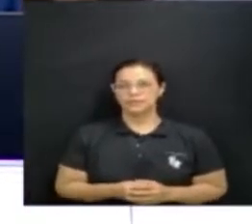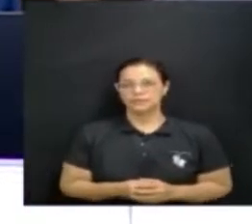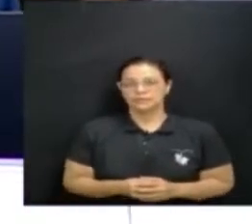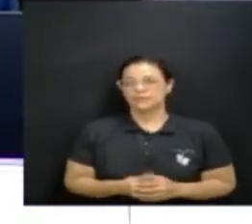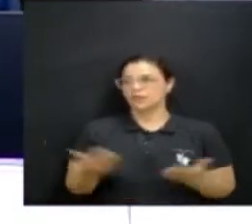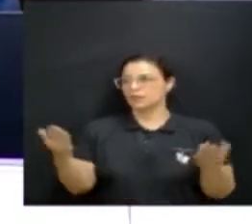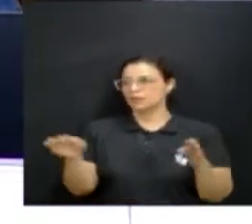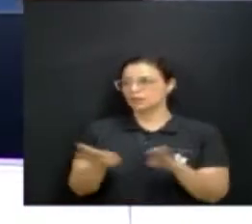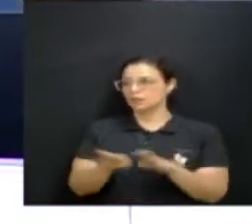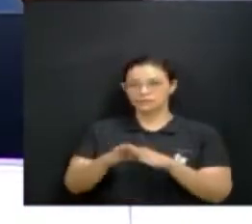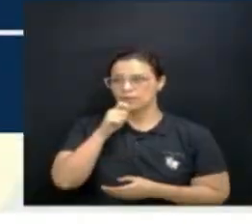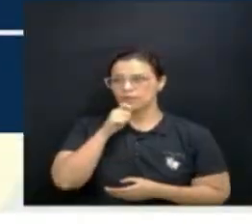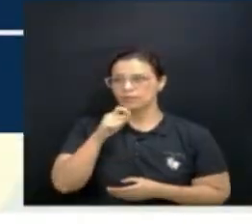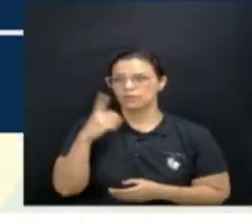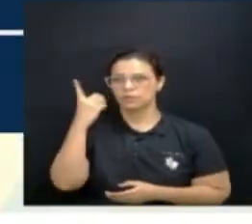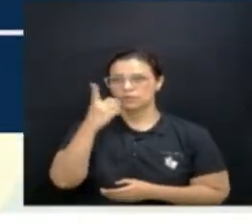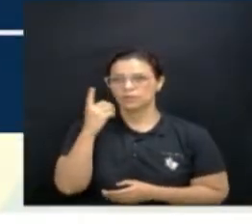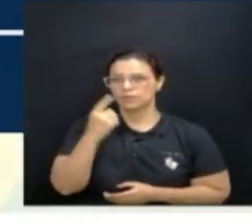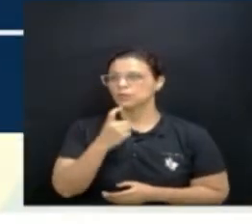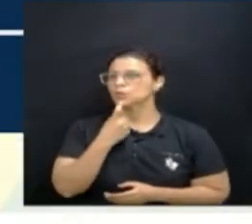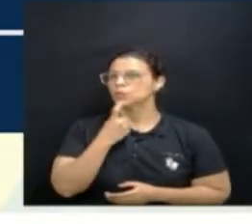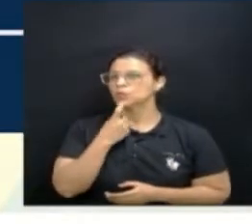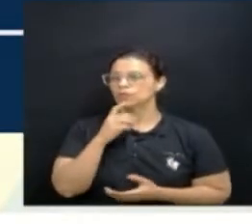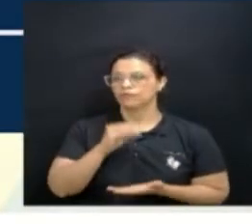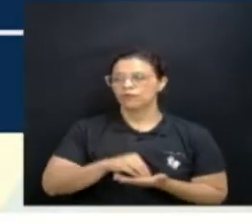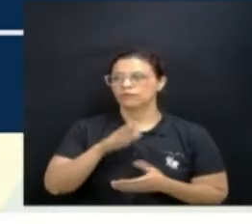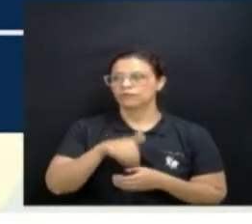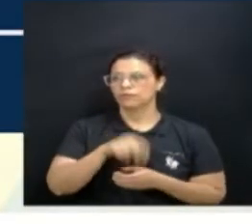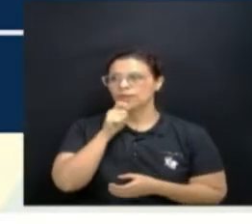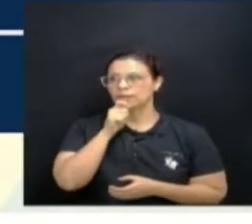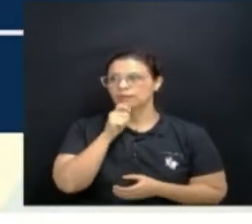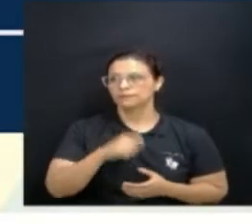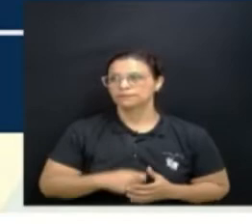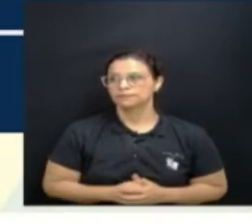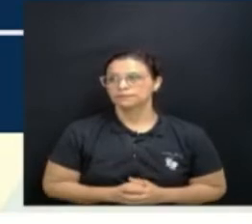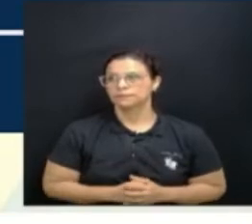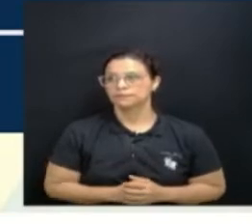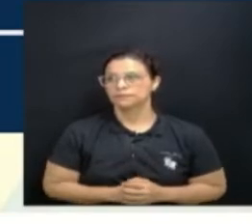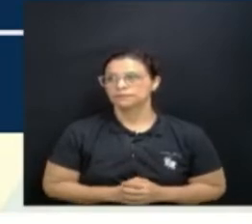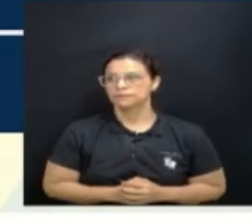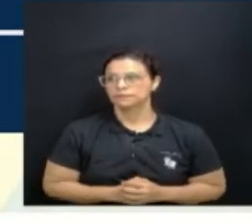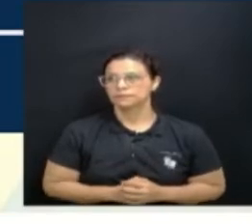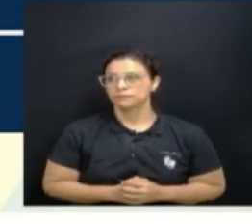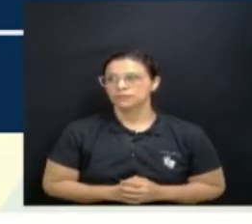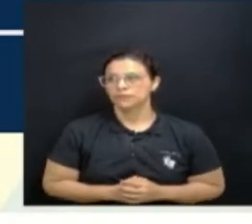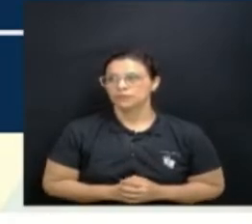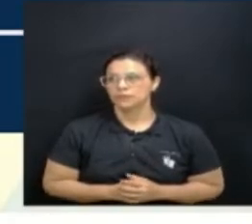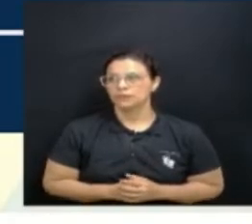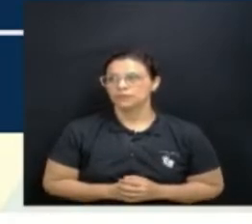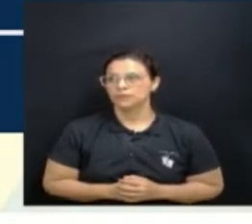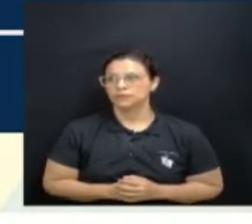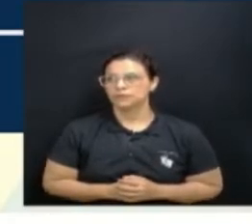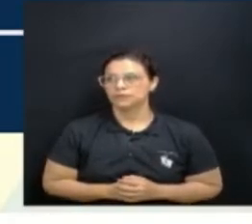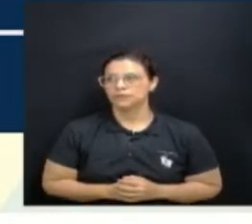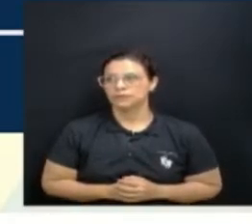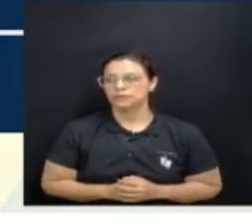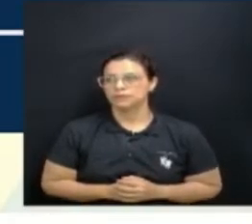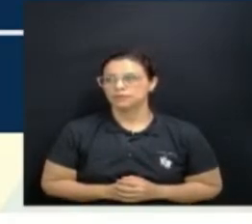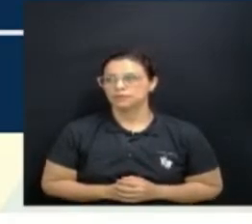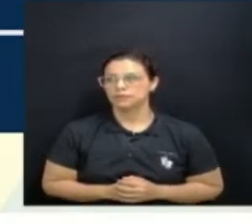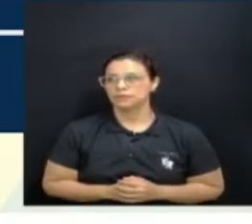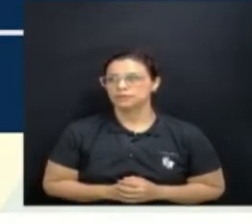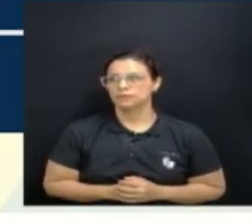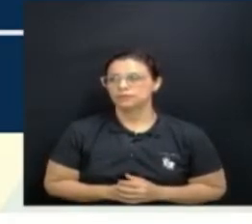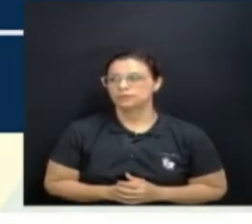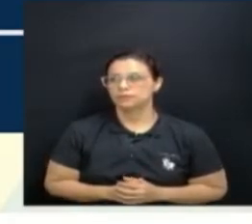agentes penitenciários. O projeto de lei 19 de 2022 do Poder Executivo também promove alterações